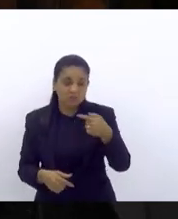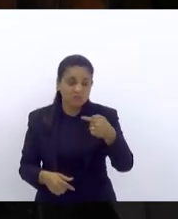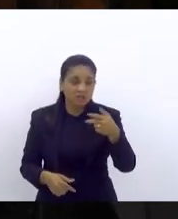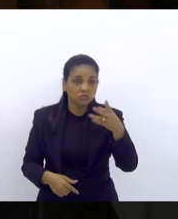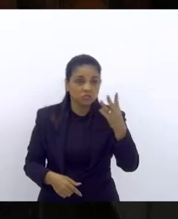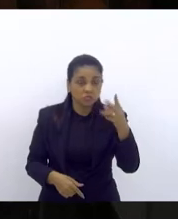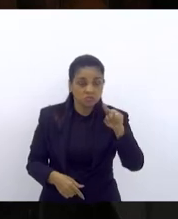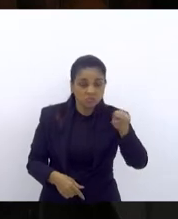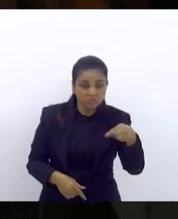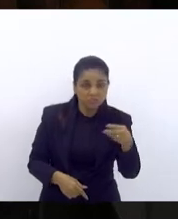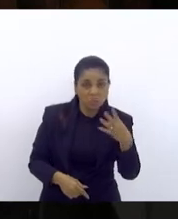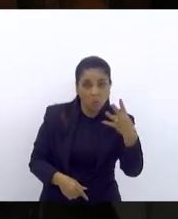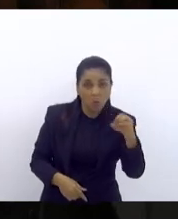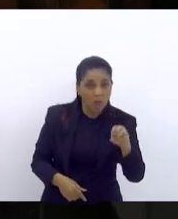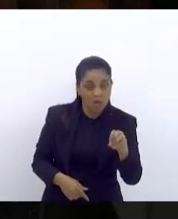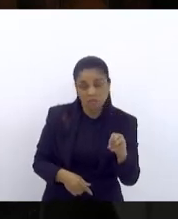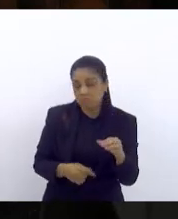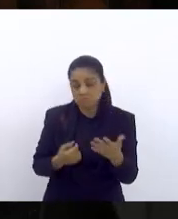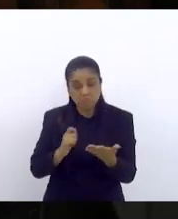pagar nenhuma nem outra